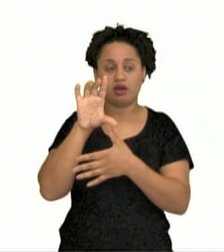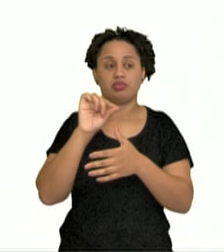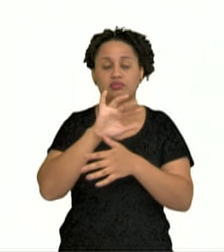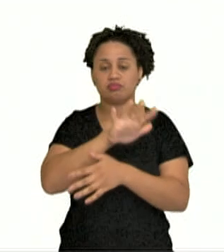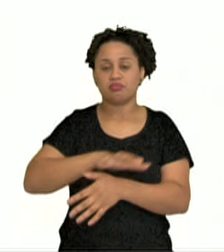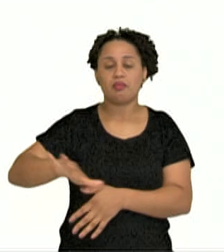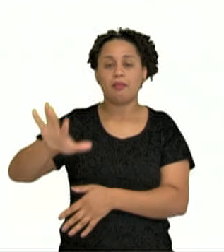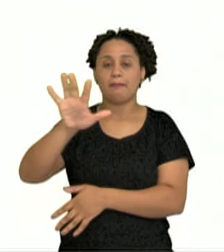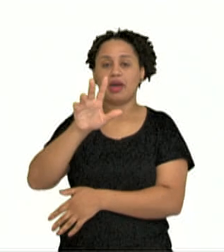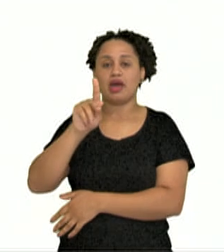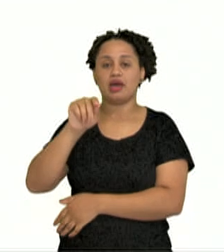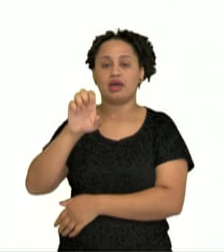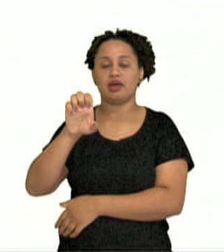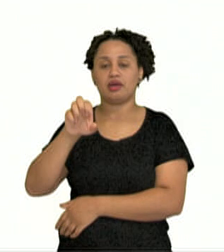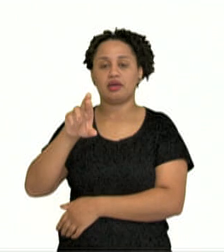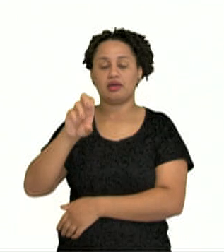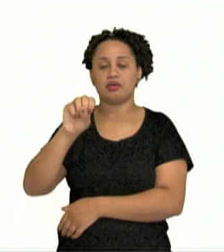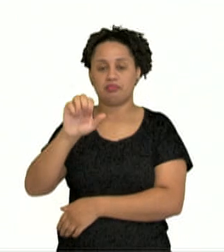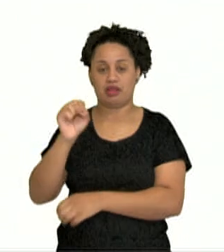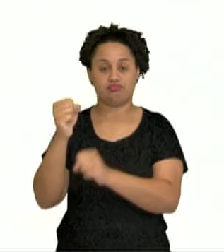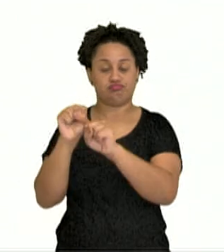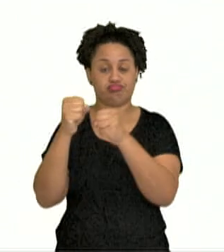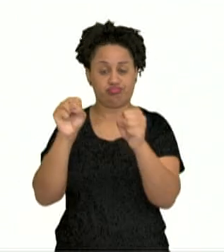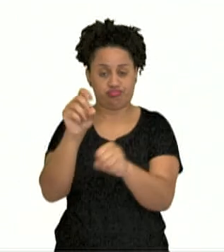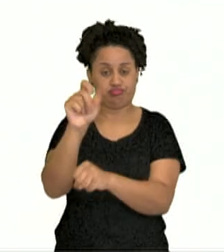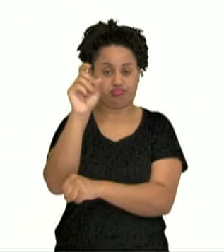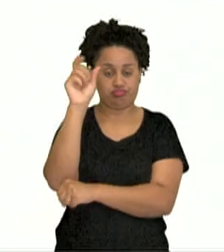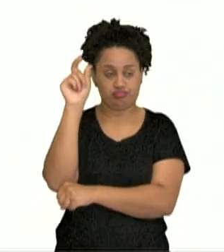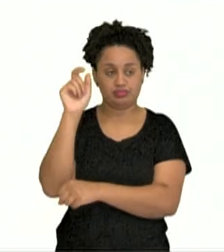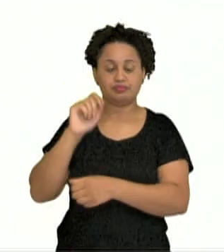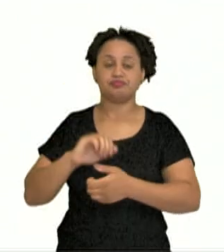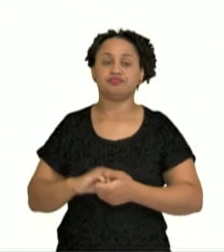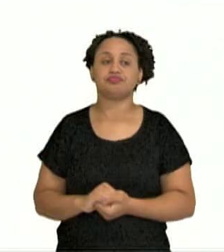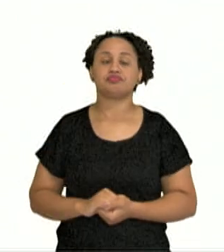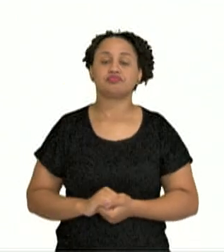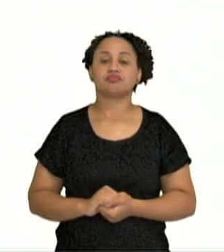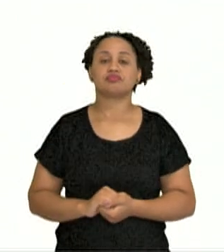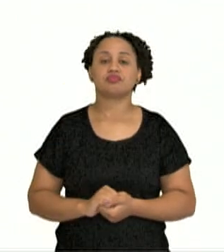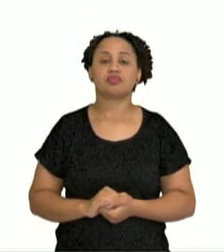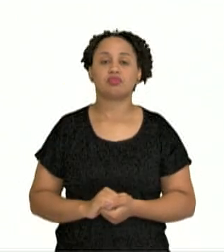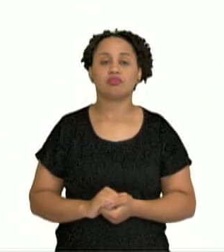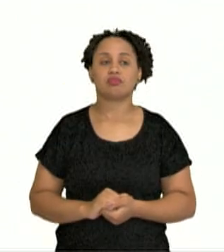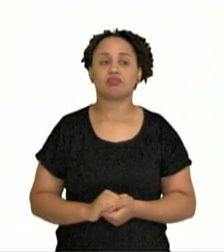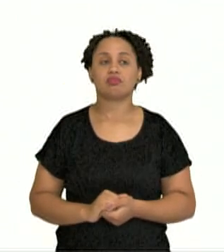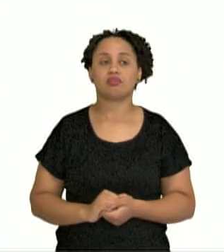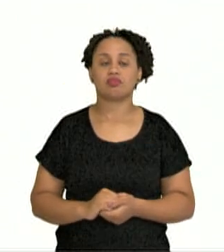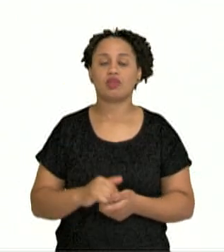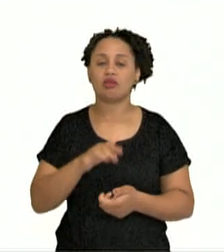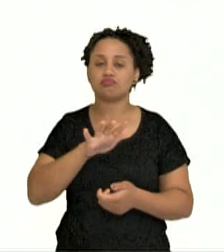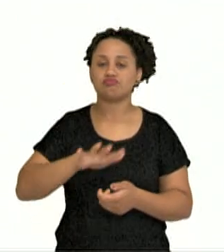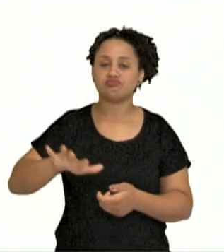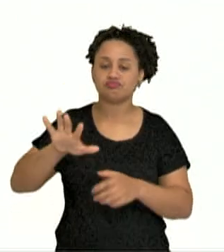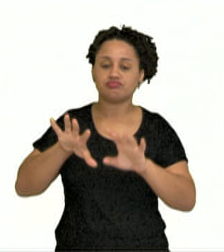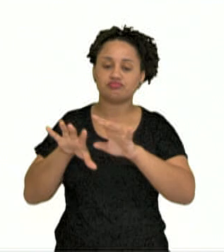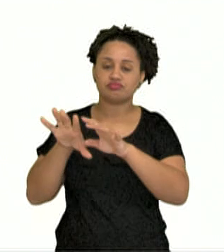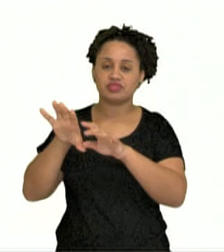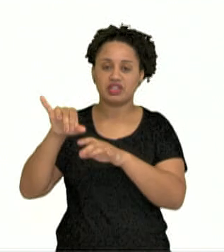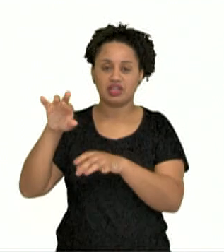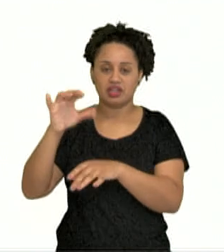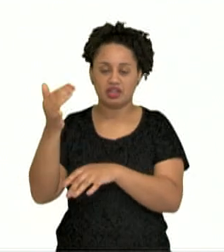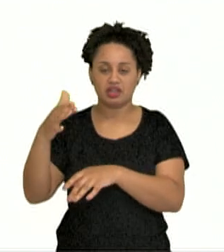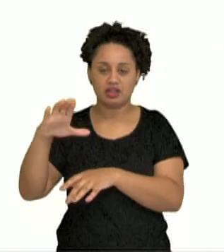Império Persa, o grande Império Persa da Antiguidade. Esse Império que ele ia desde o planalto do Irã,